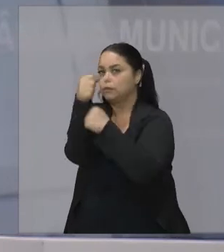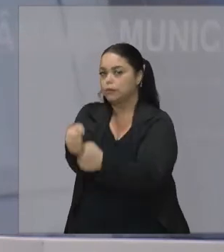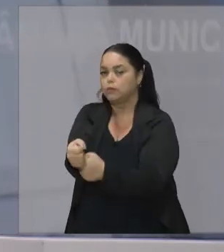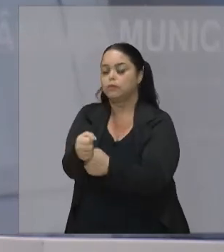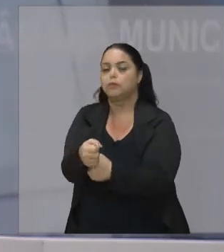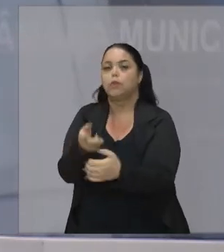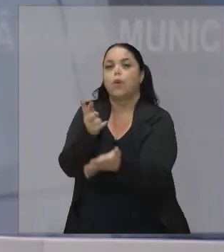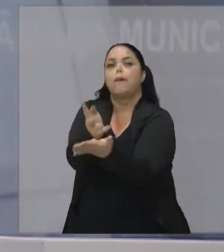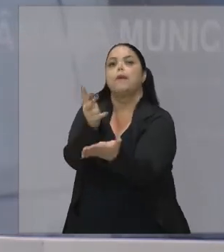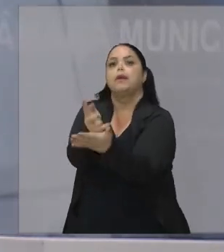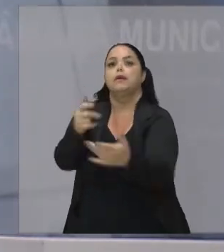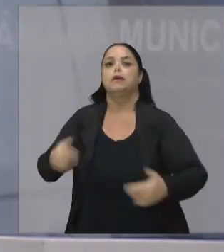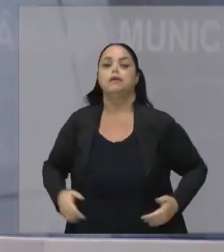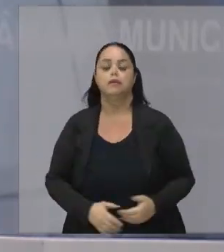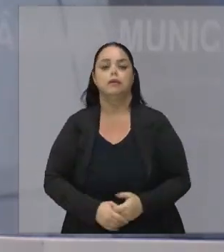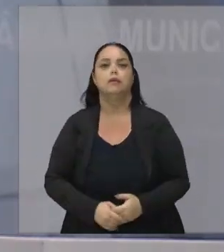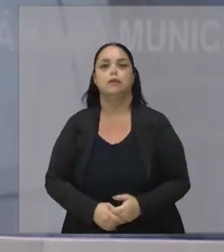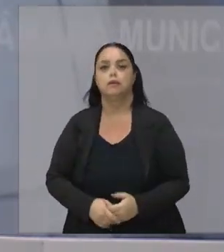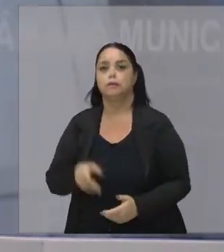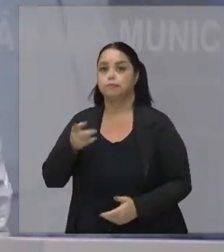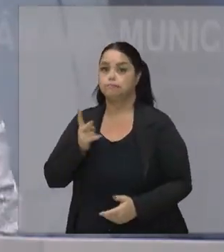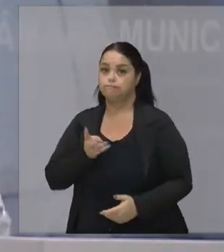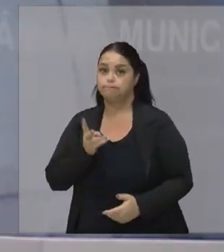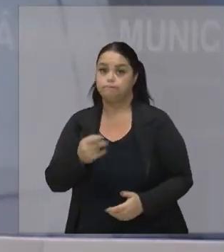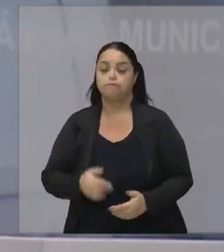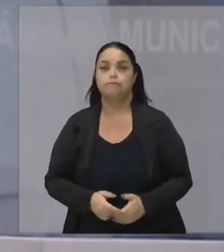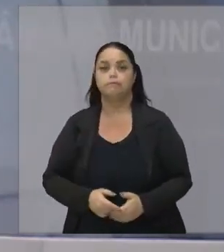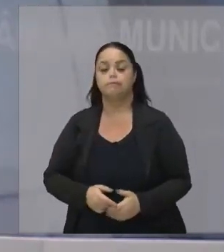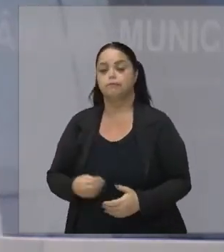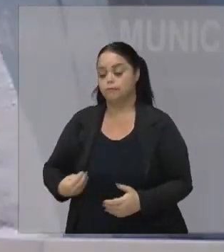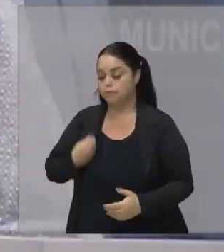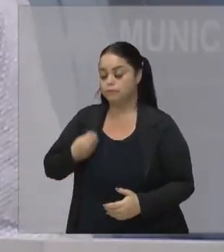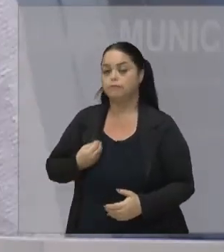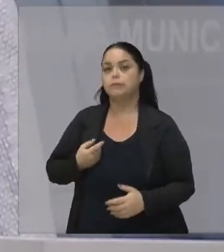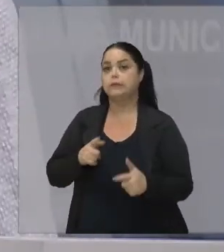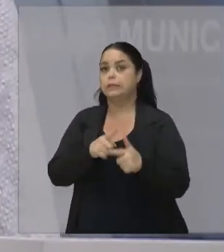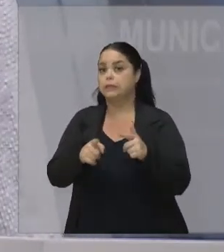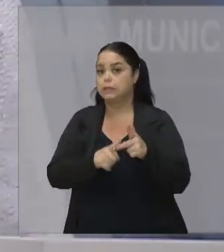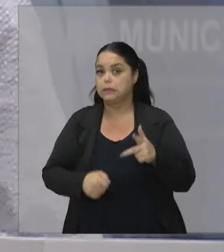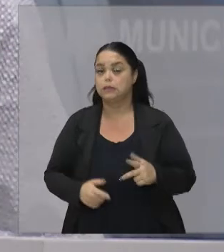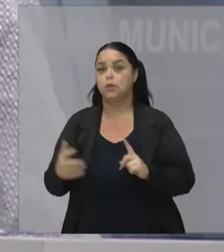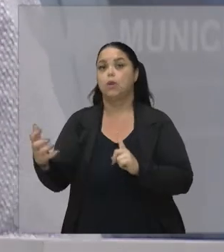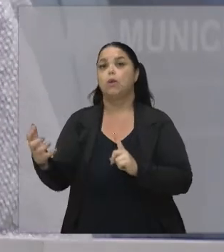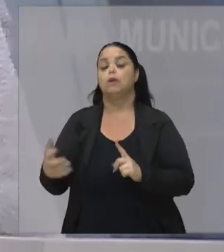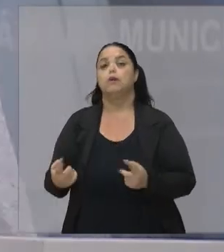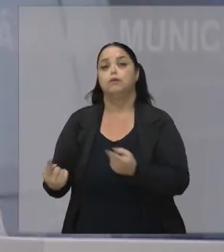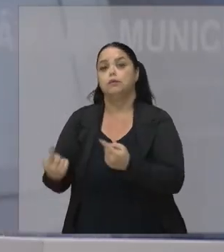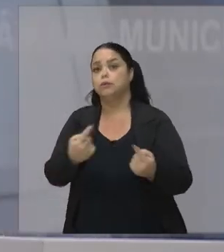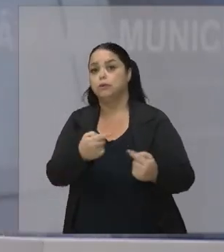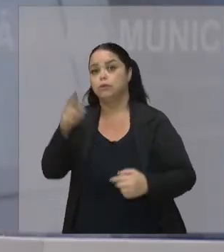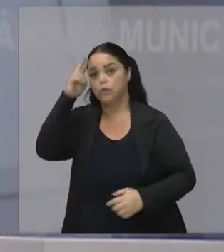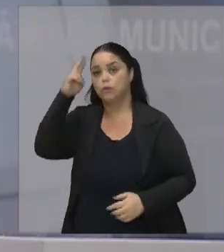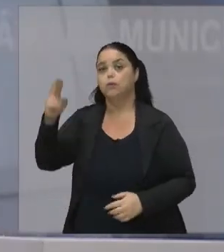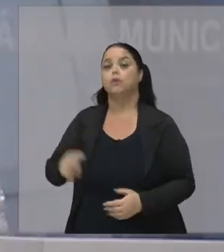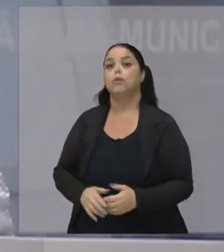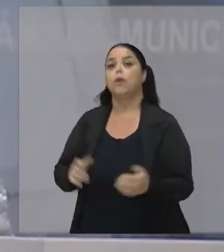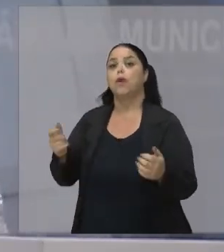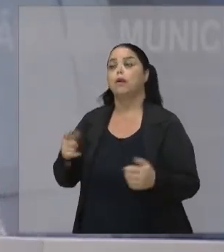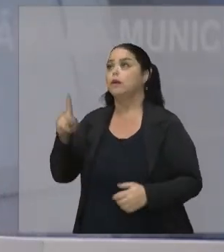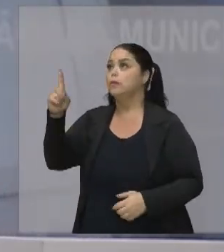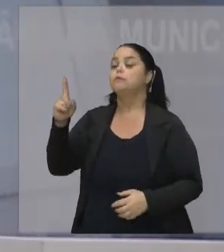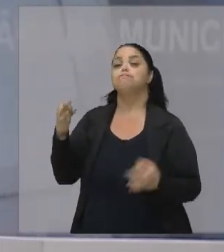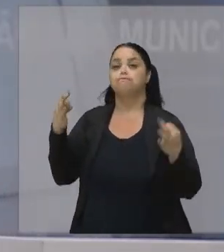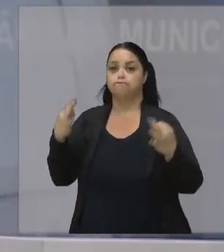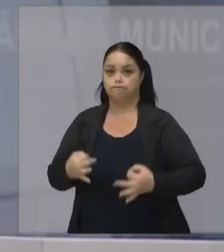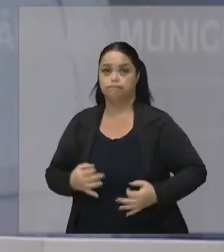perseverança, de persistência, diante da vida, diante das circunstâncias, ao saber que o Senhor é aquele que, de